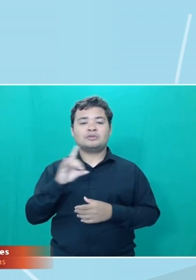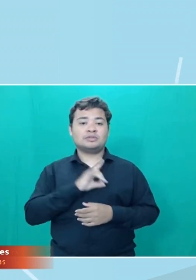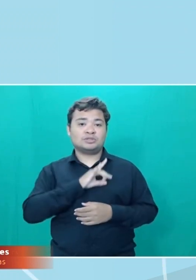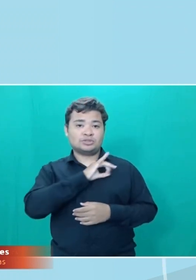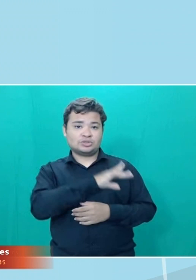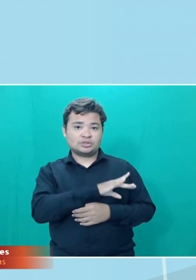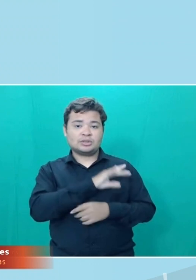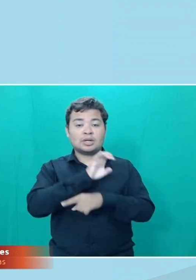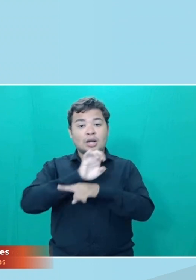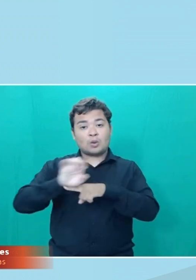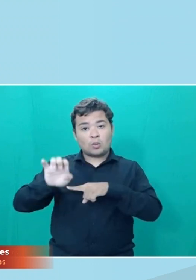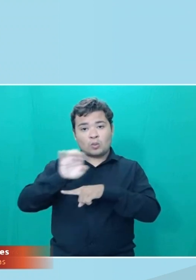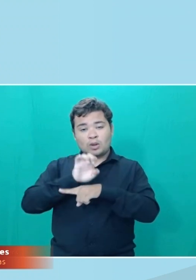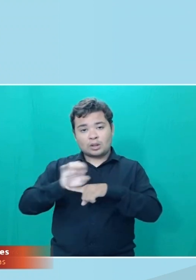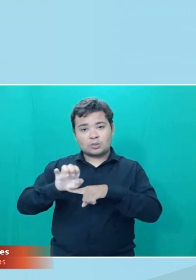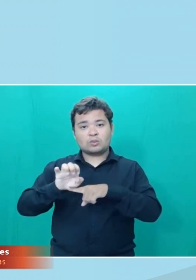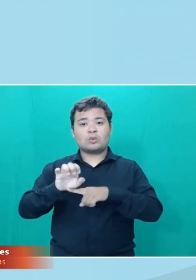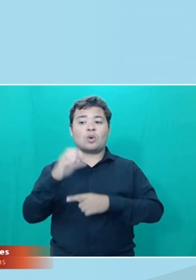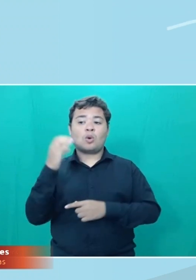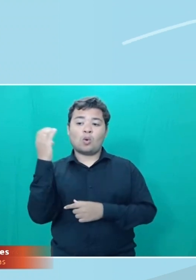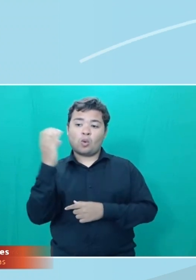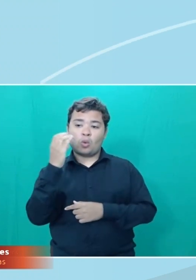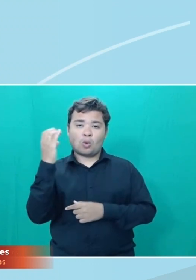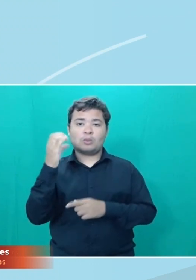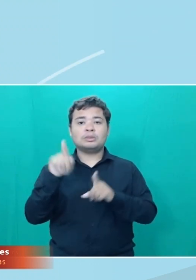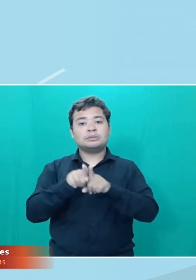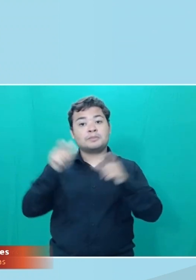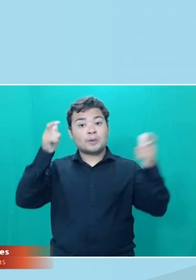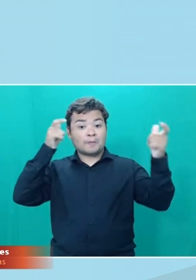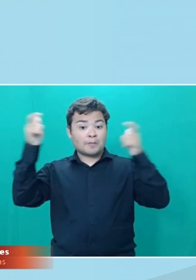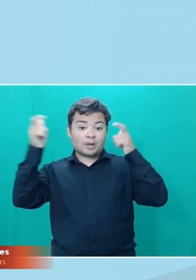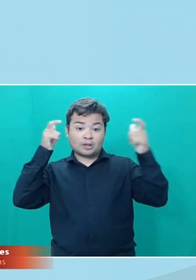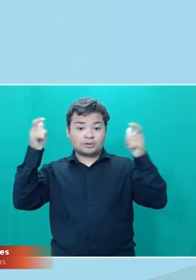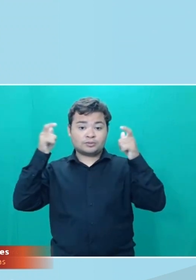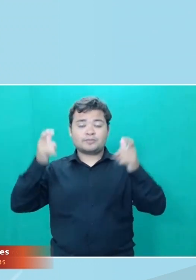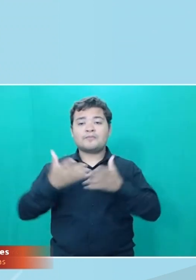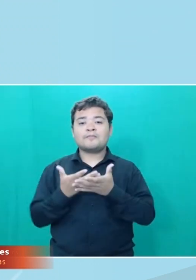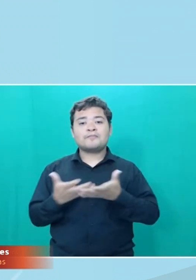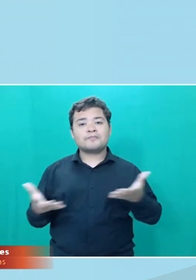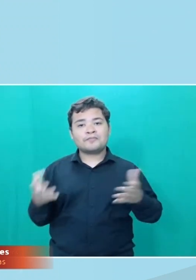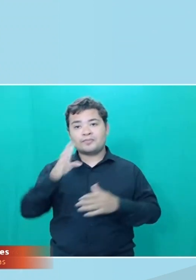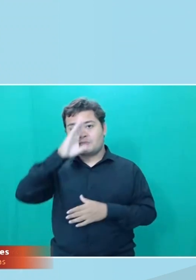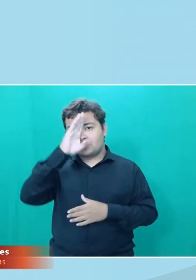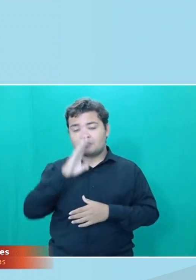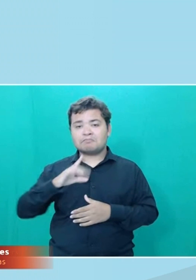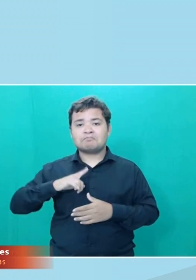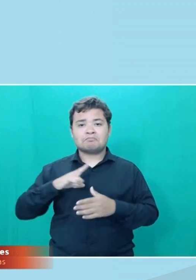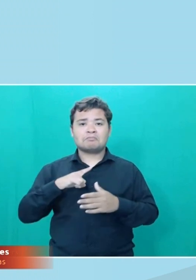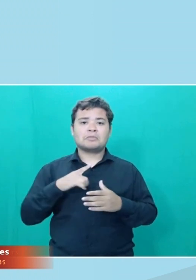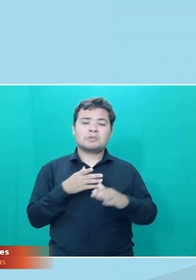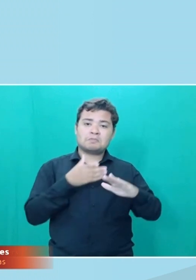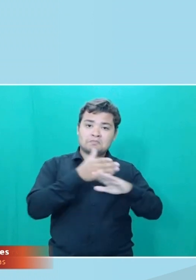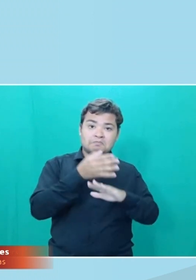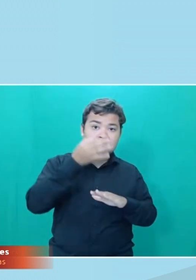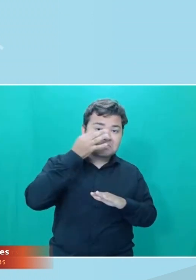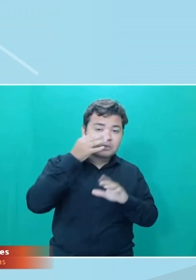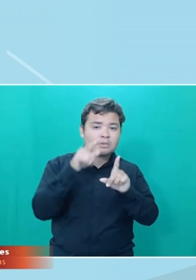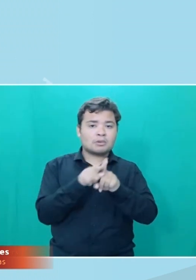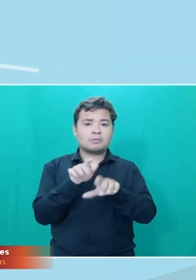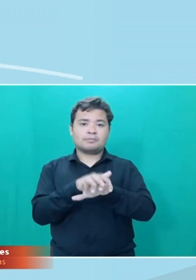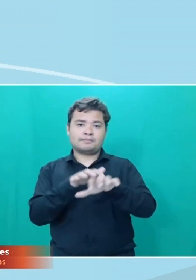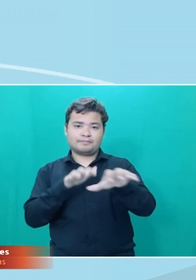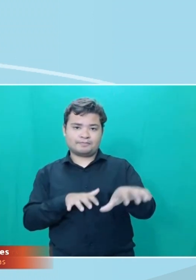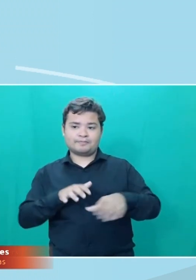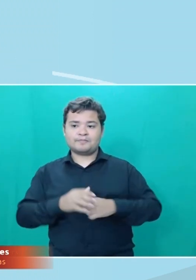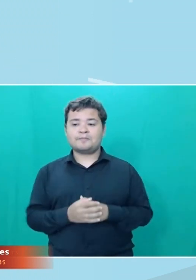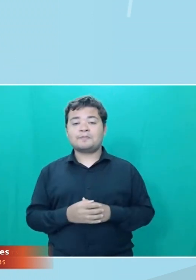Colômbia e México. O evento é totalmente gratuito e tem atividades virtuais e presenciais. As apresentações